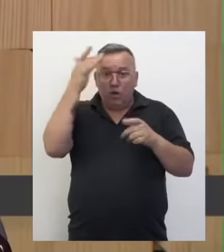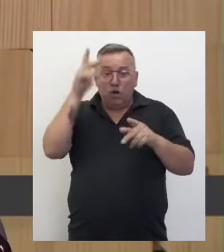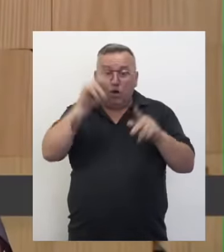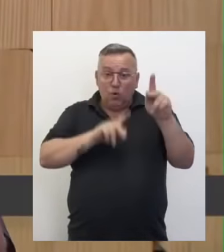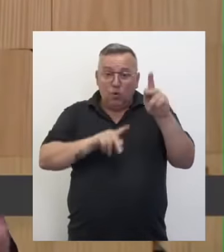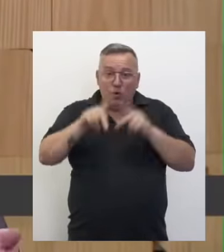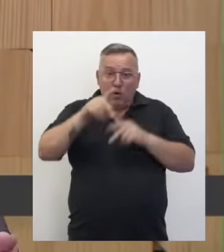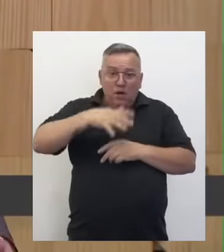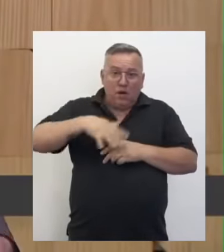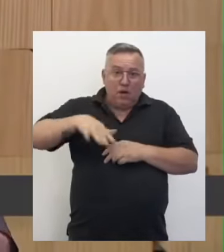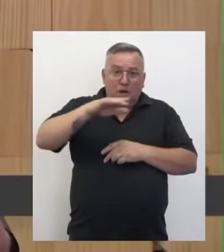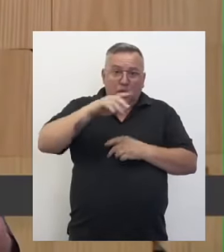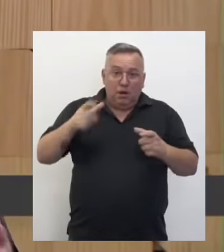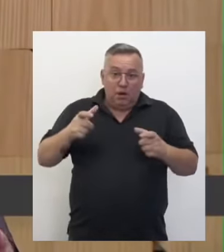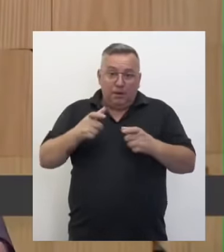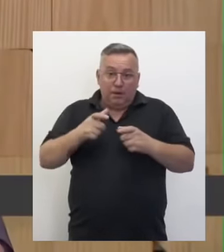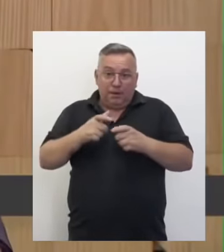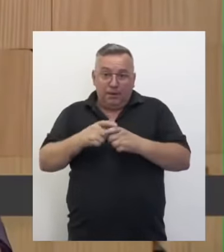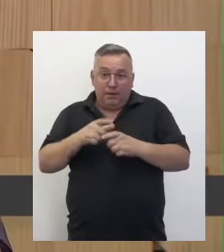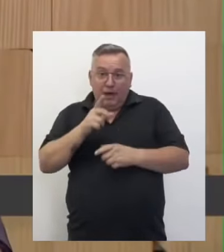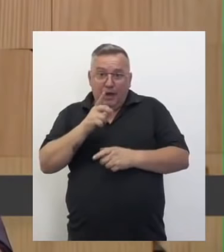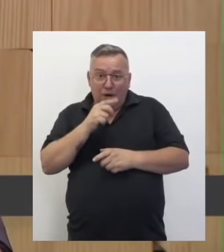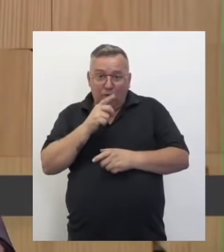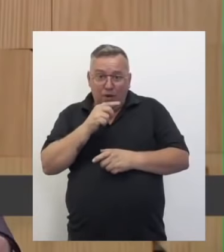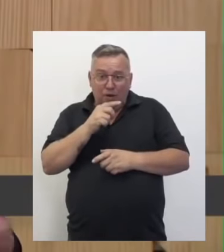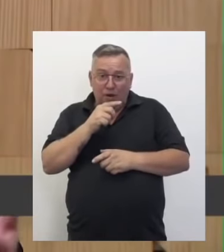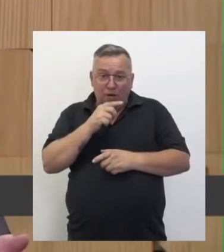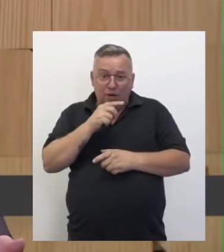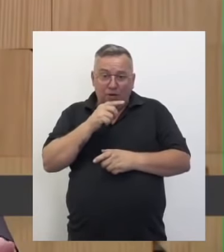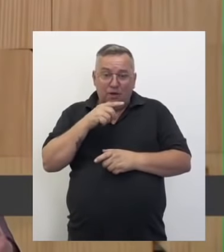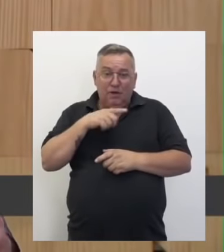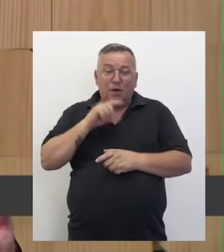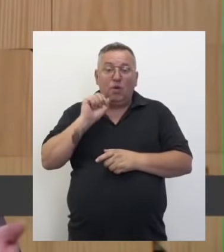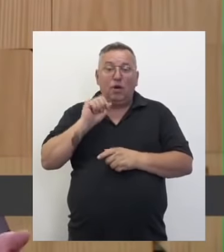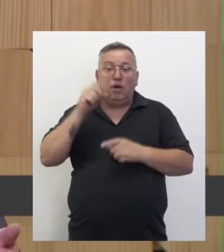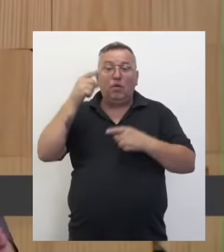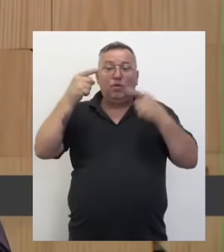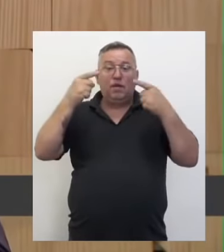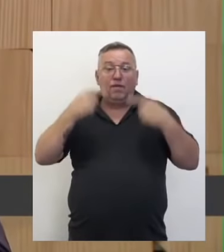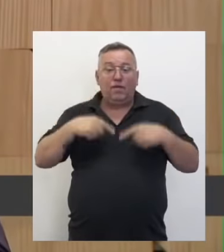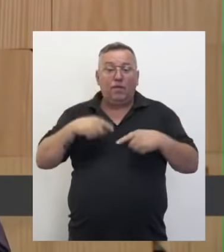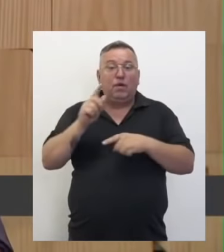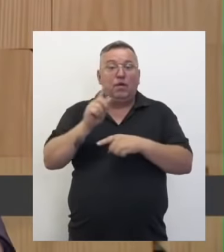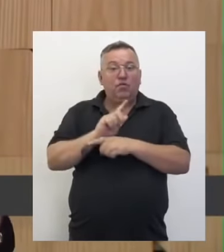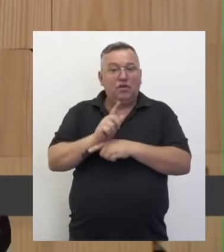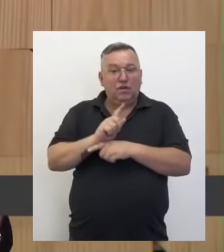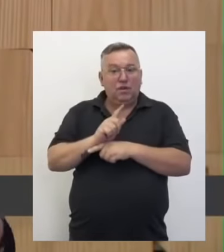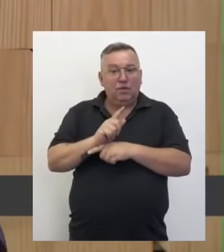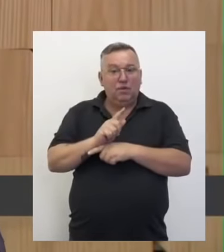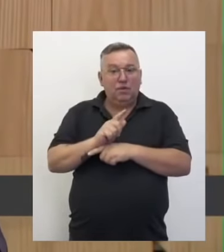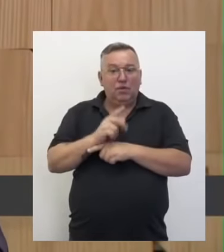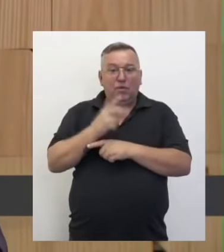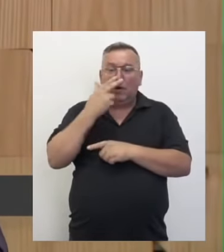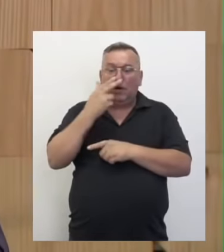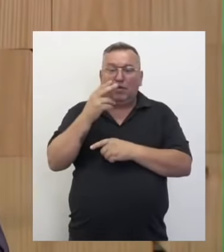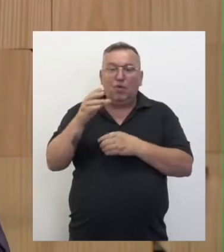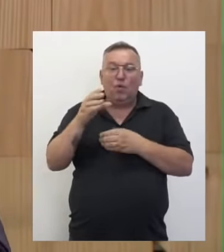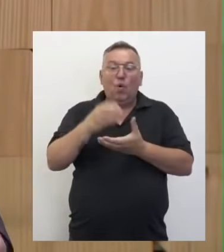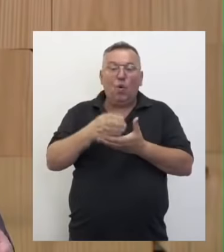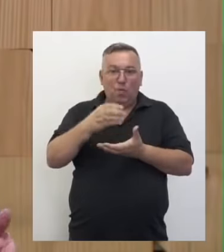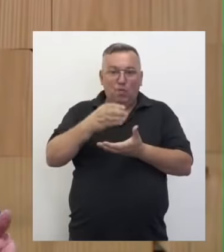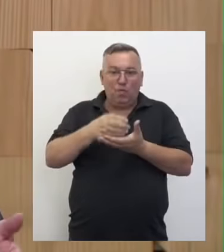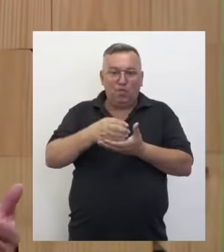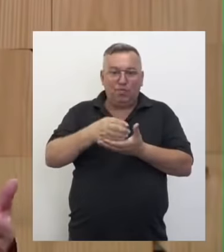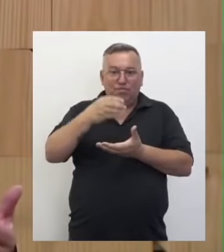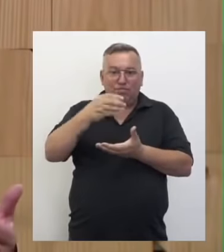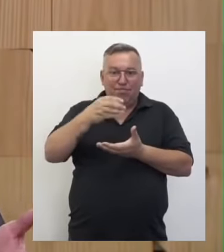e um volume menor de recursos hídricos, aumenta os desafios para a gestão. É como se você tivesse um copo, né? Se você tem